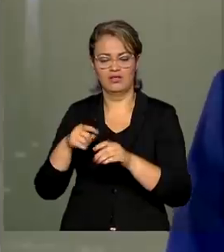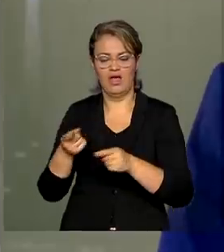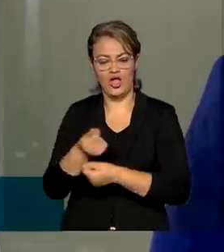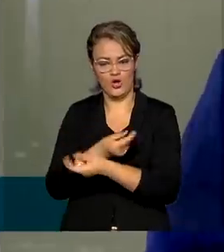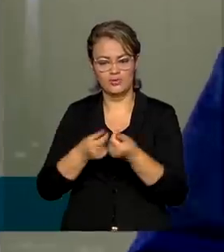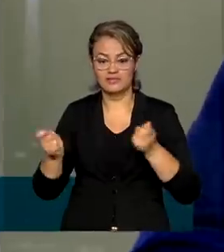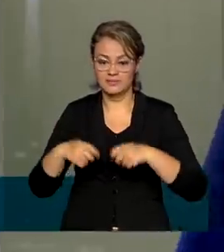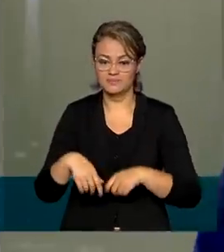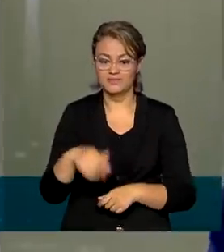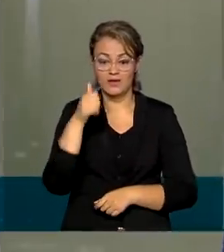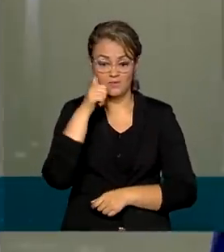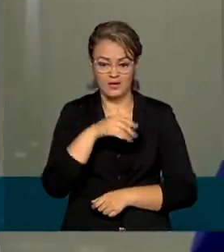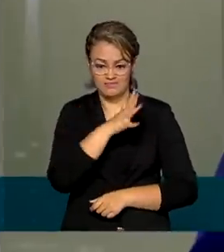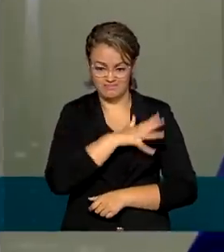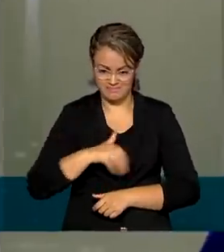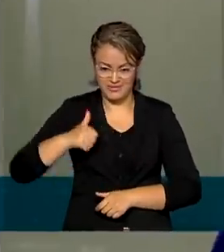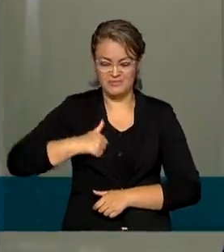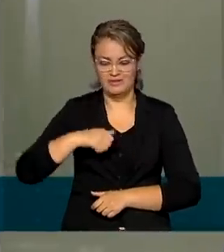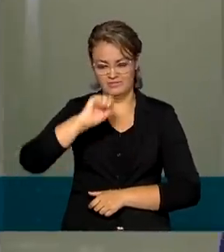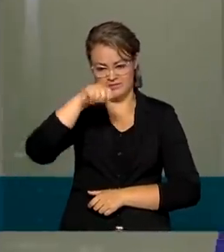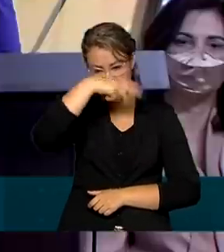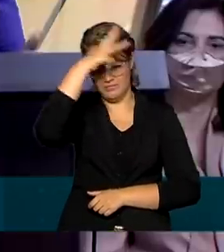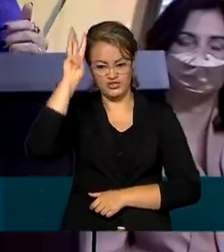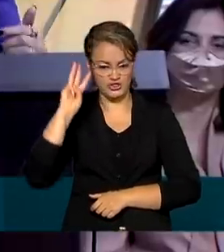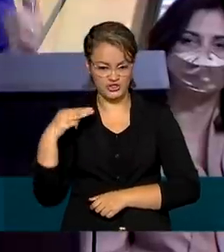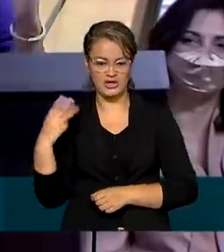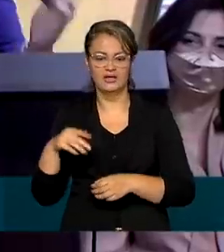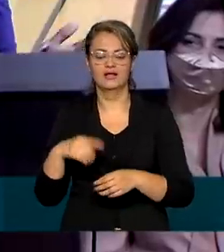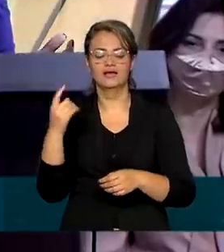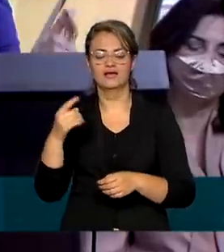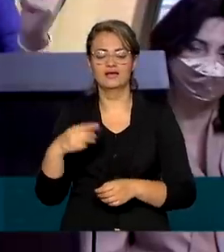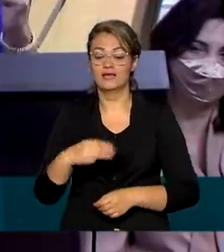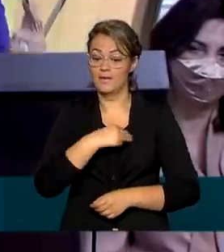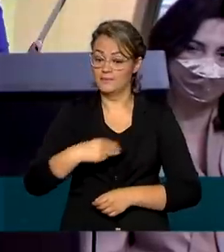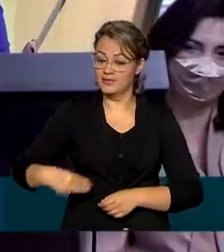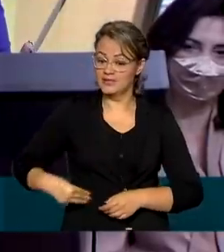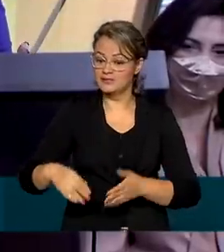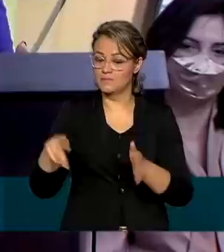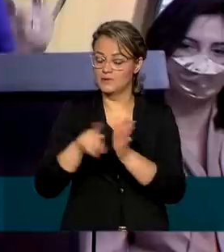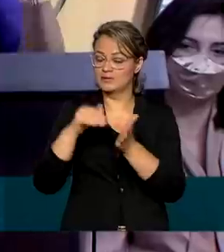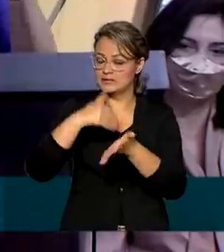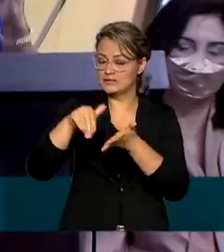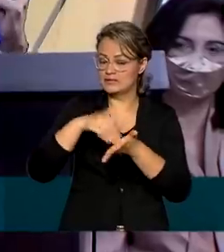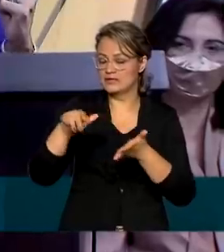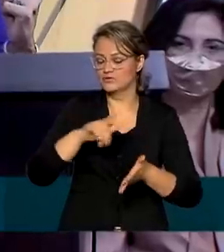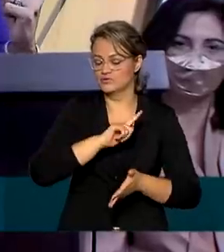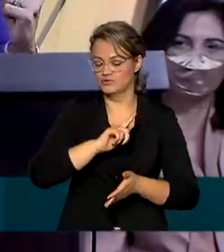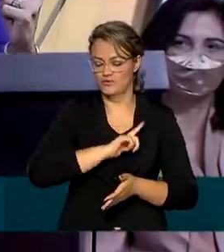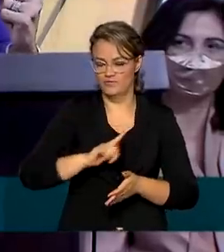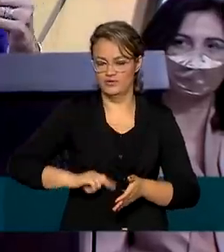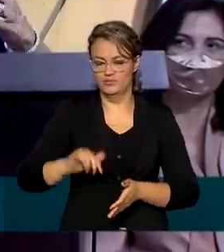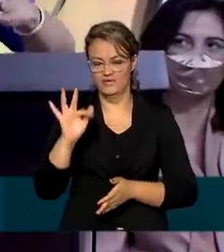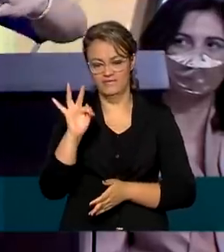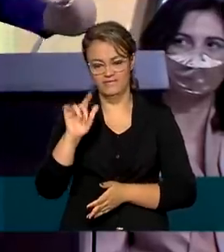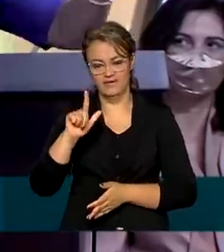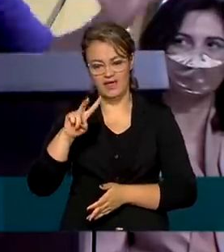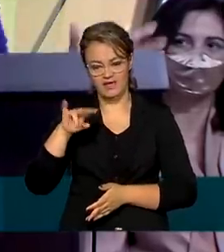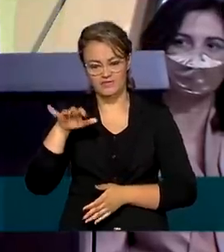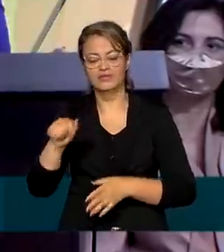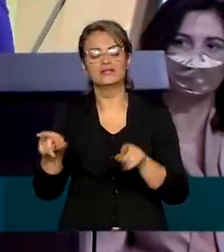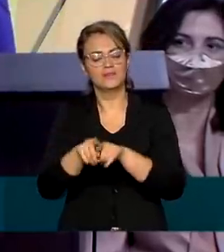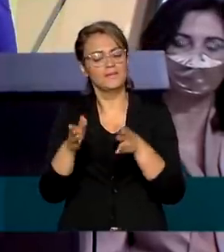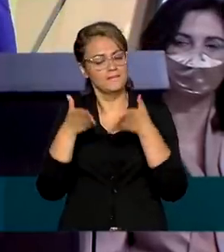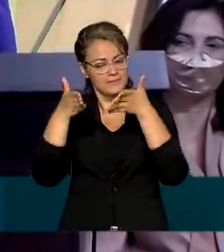A primeira-dama da República, Michele Bolsonaro, e a ministra-chefe da Secretaria de Governo, Flávia Arruda, também